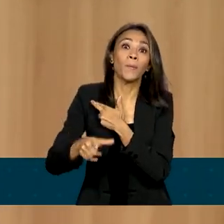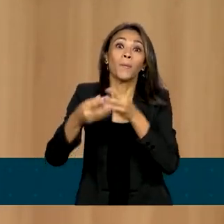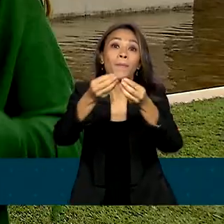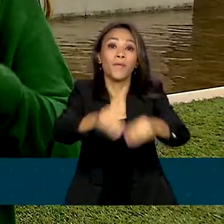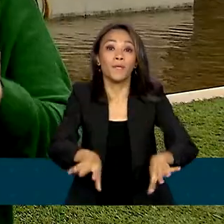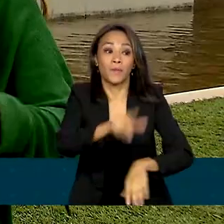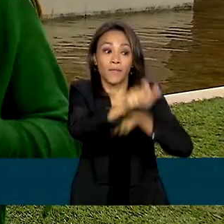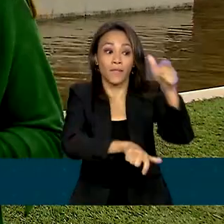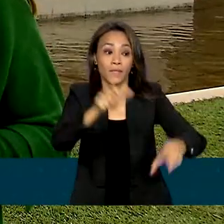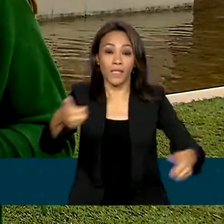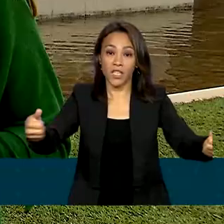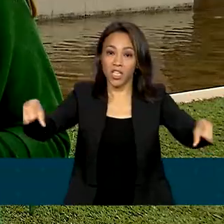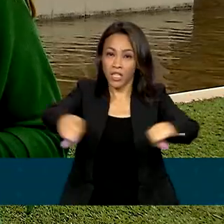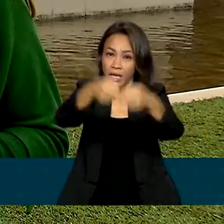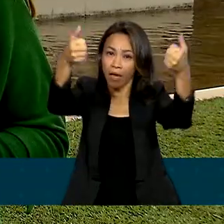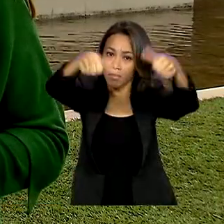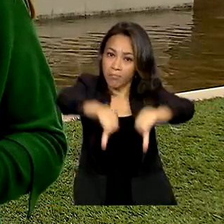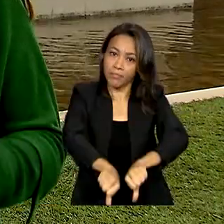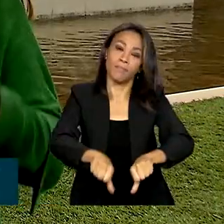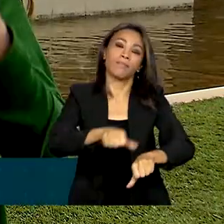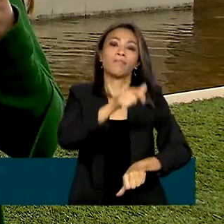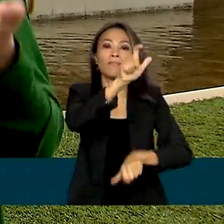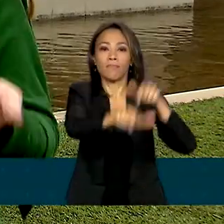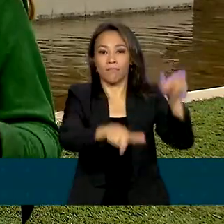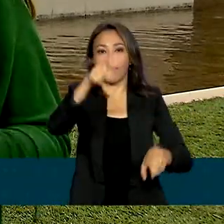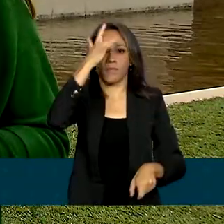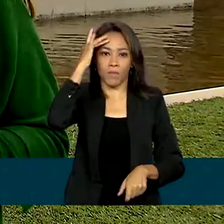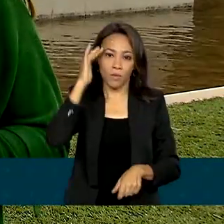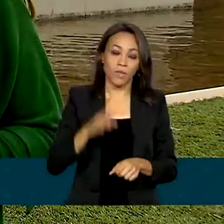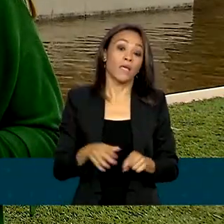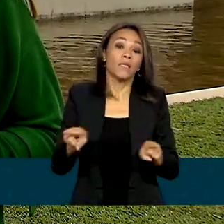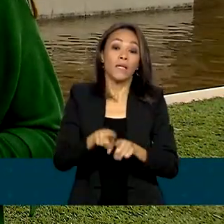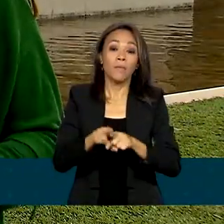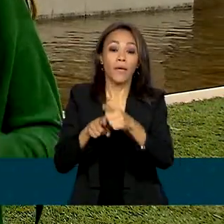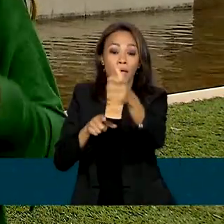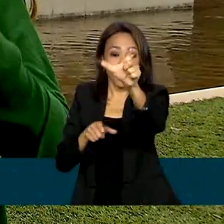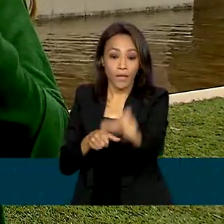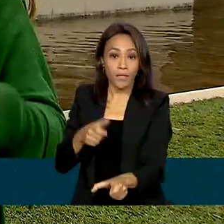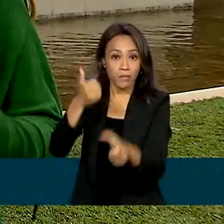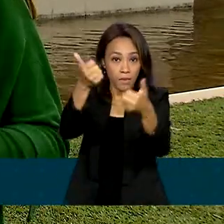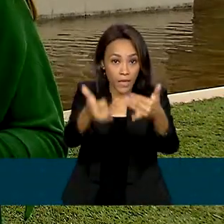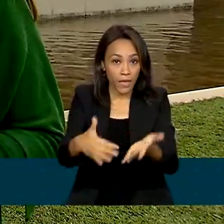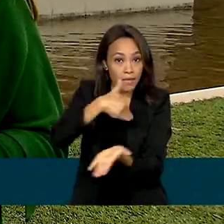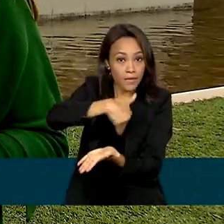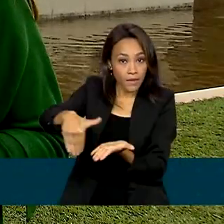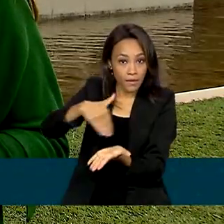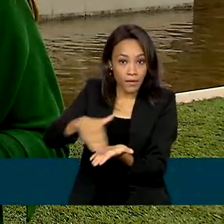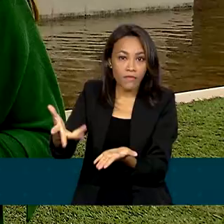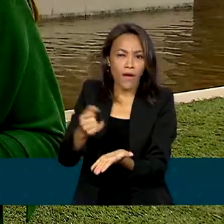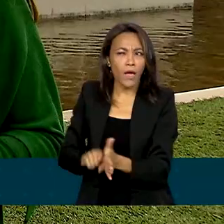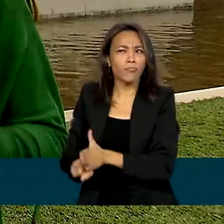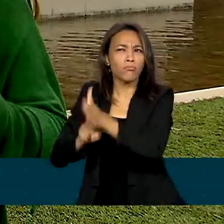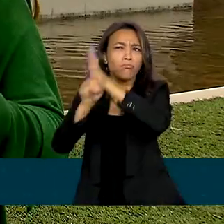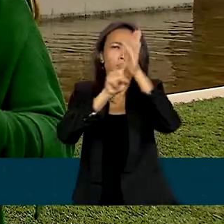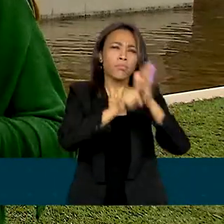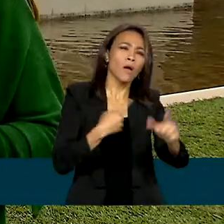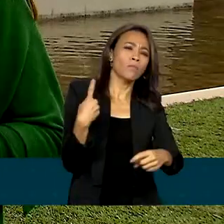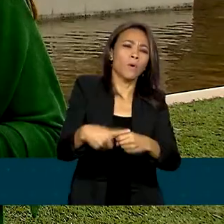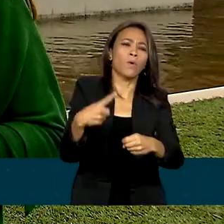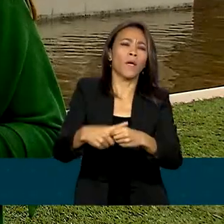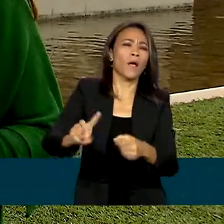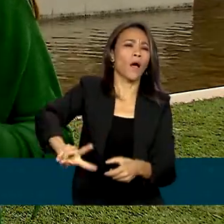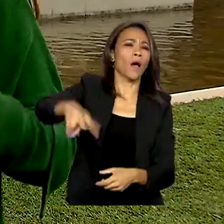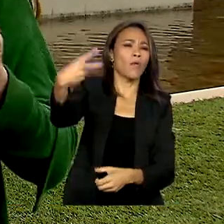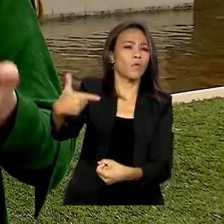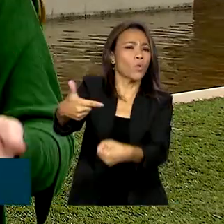A Secretaria de Defesa do Consumidor também quer investigar as causas do aumento dos combustíveis na virada